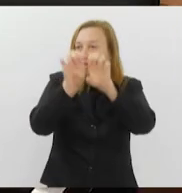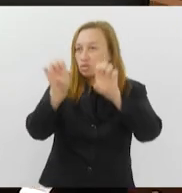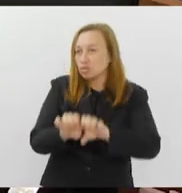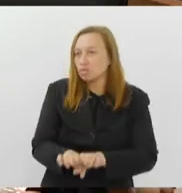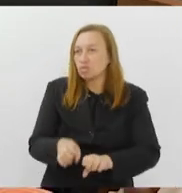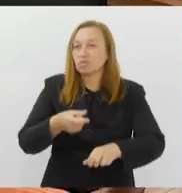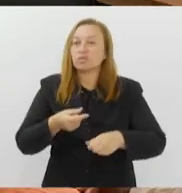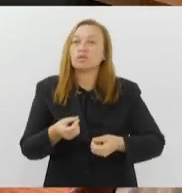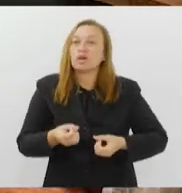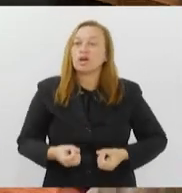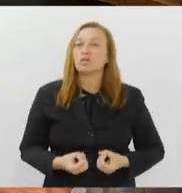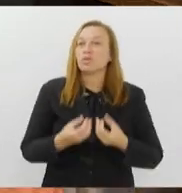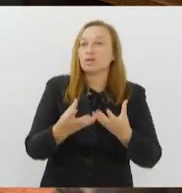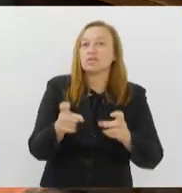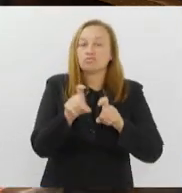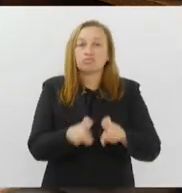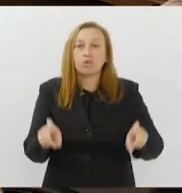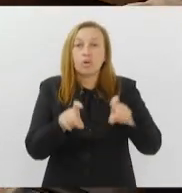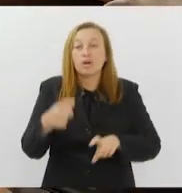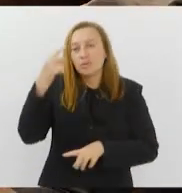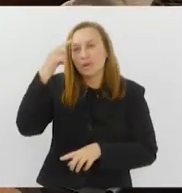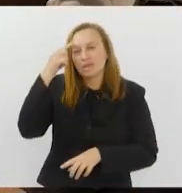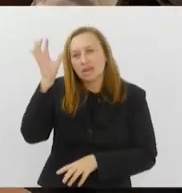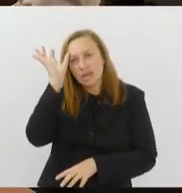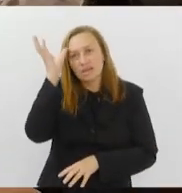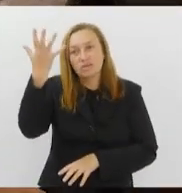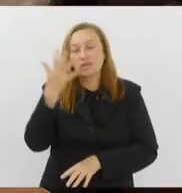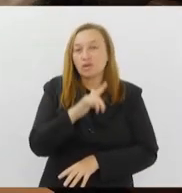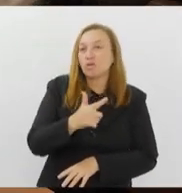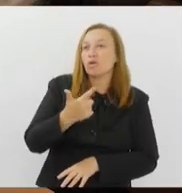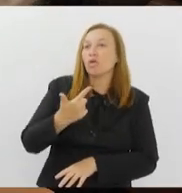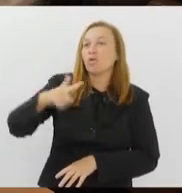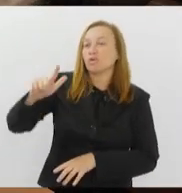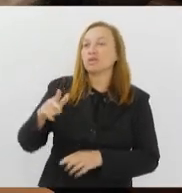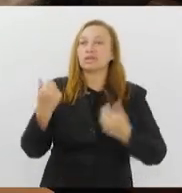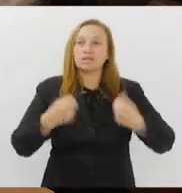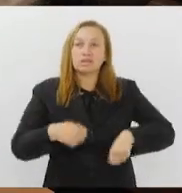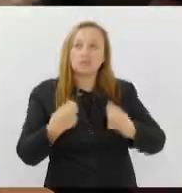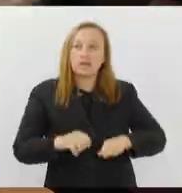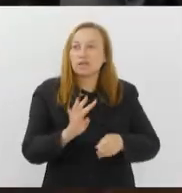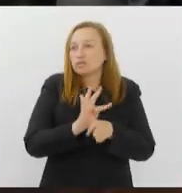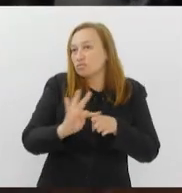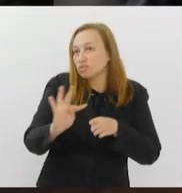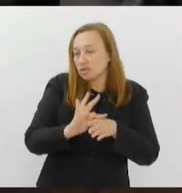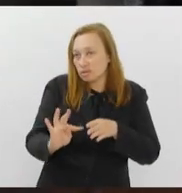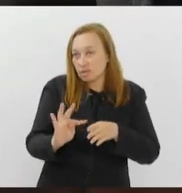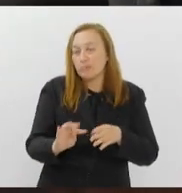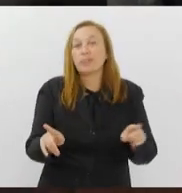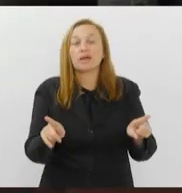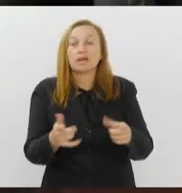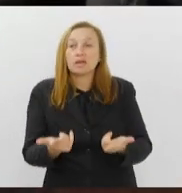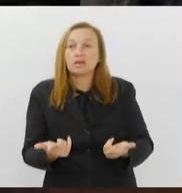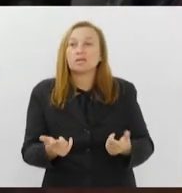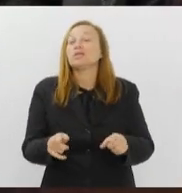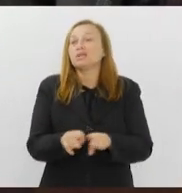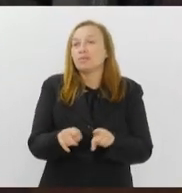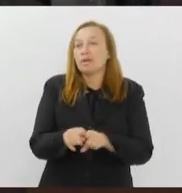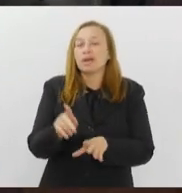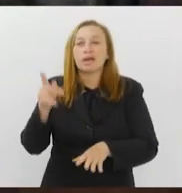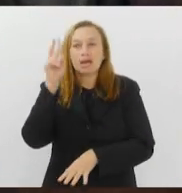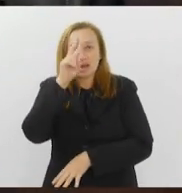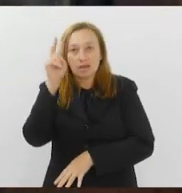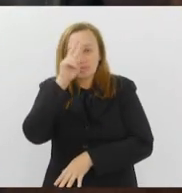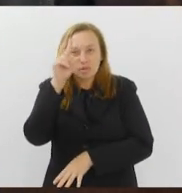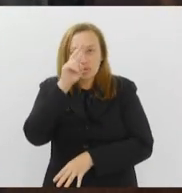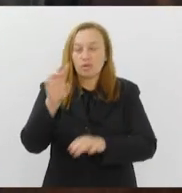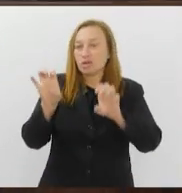doação de computadores e pensar em soluções para outras demandas dos conselhos tutelares. No entanto, ele lembrou que além da